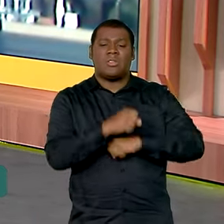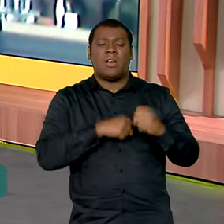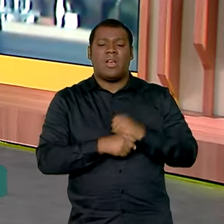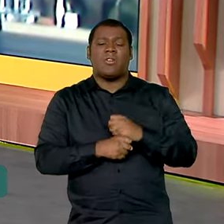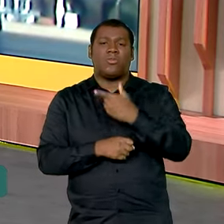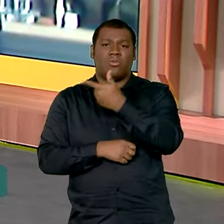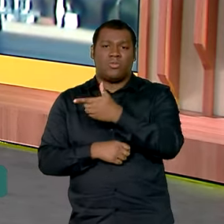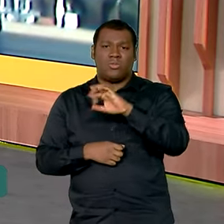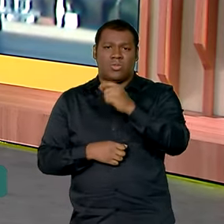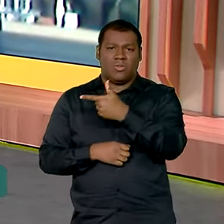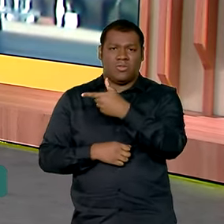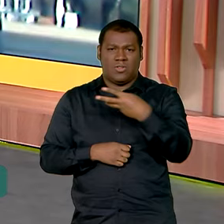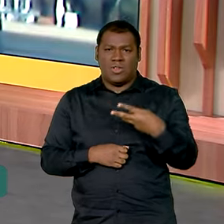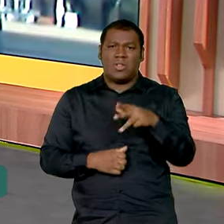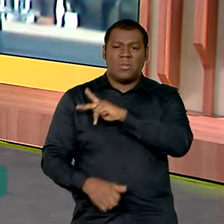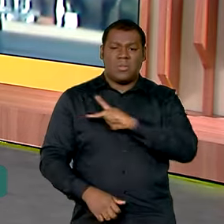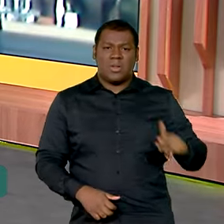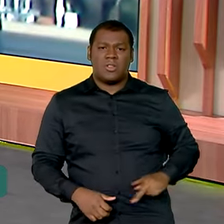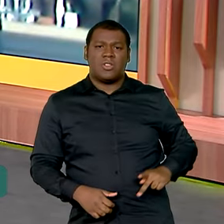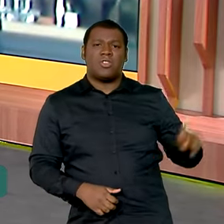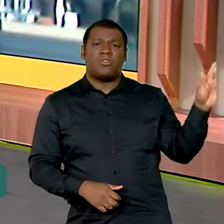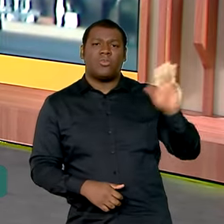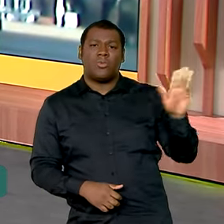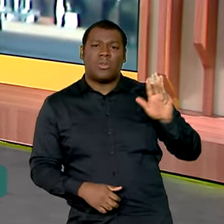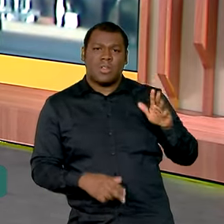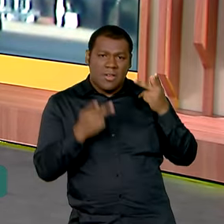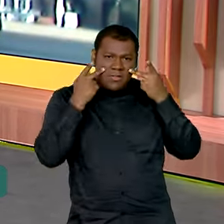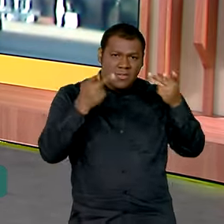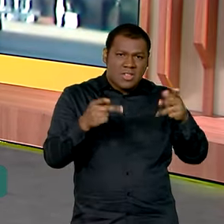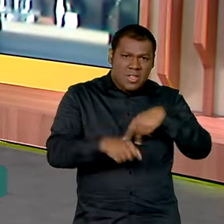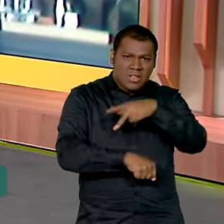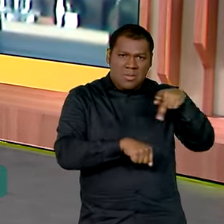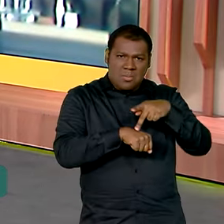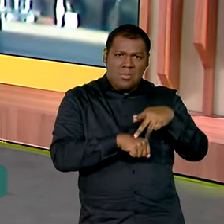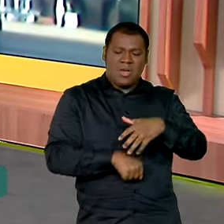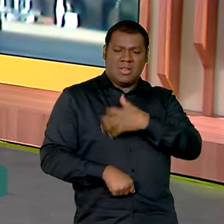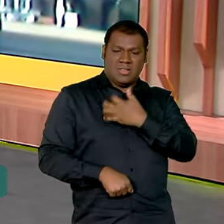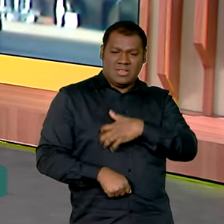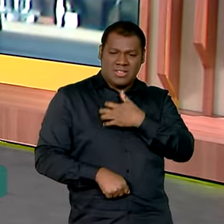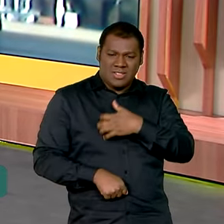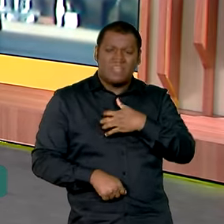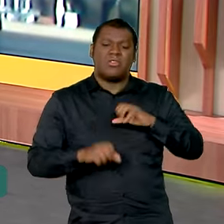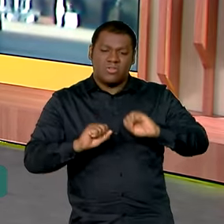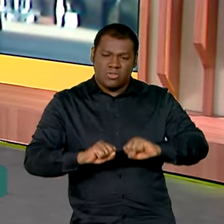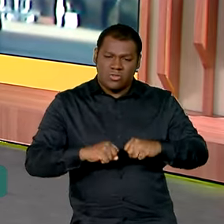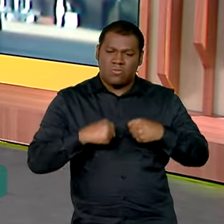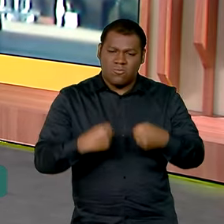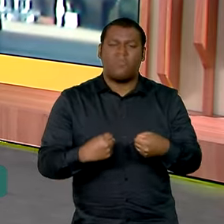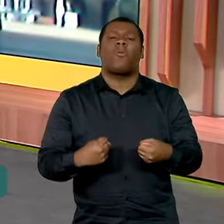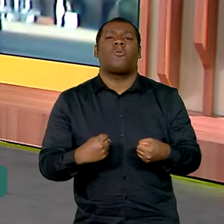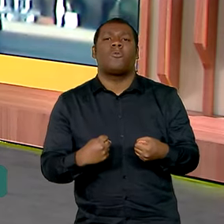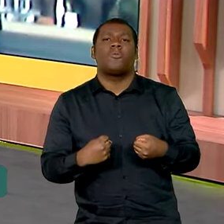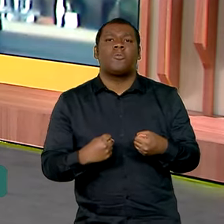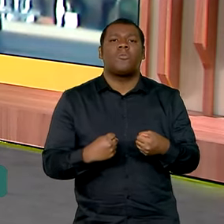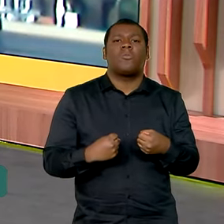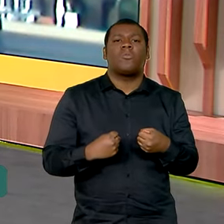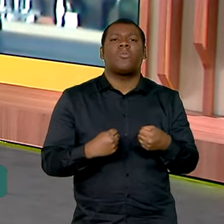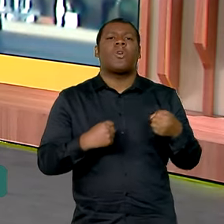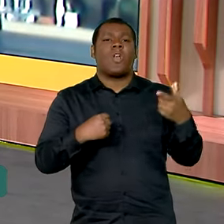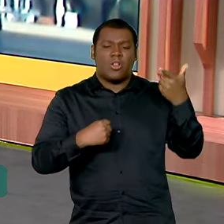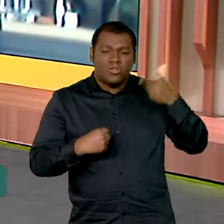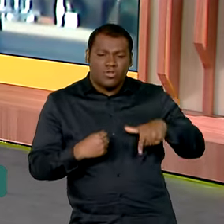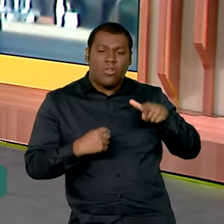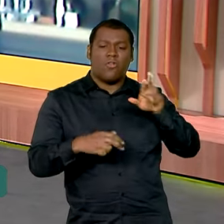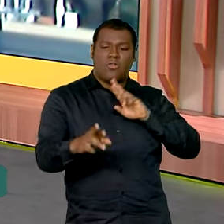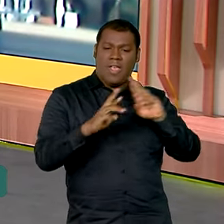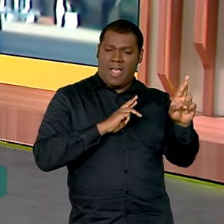Argentina, na sua primeira viagem internacional, e ele vem se esforçando aí, como o senhor mesmo falou, para restabelecer, para